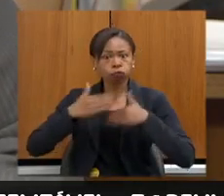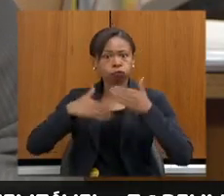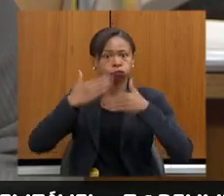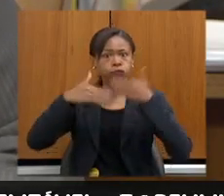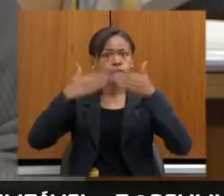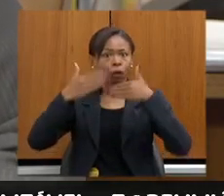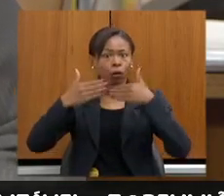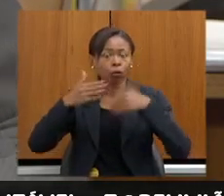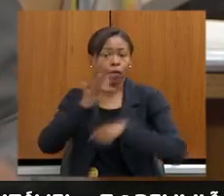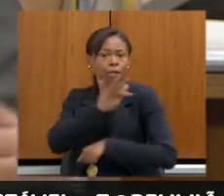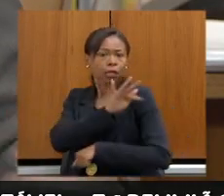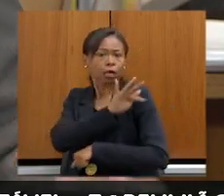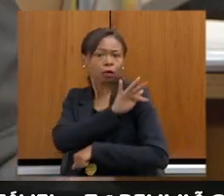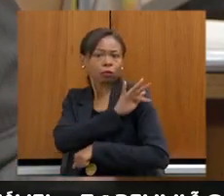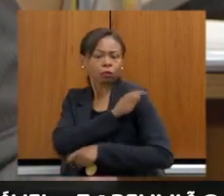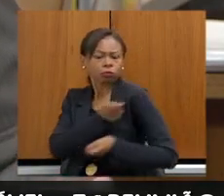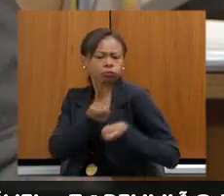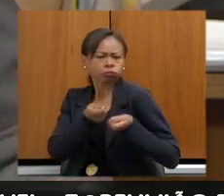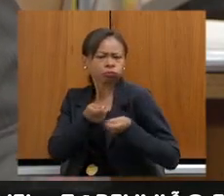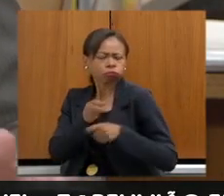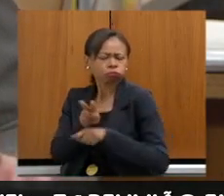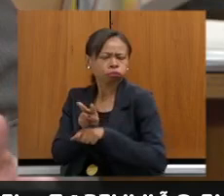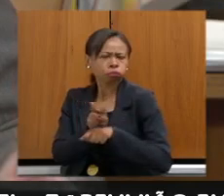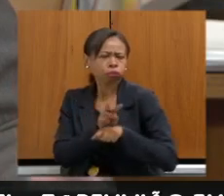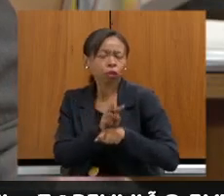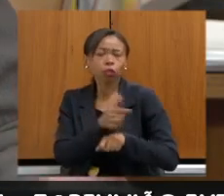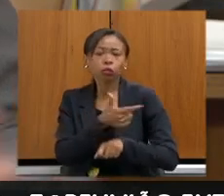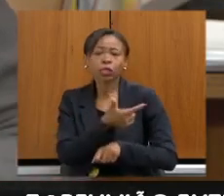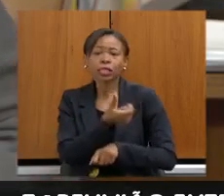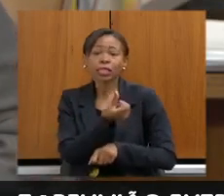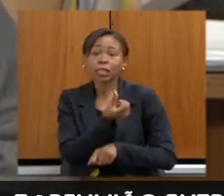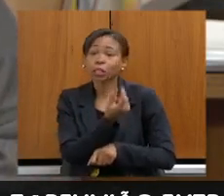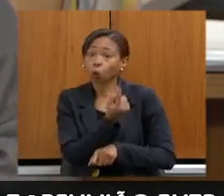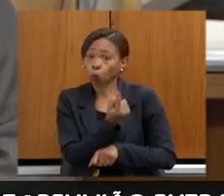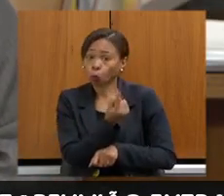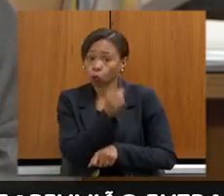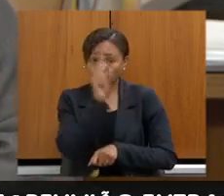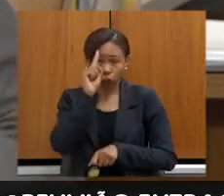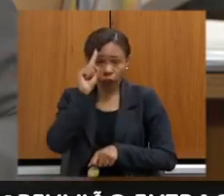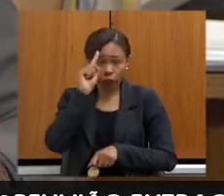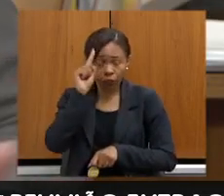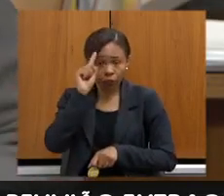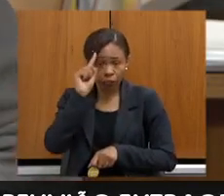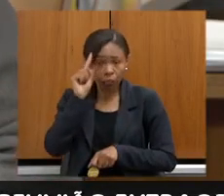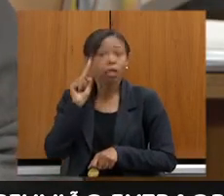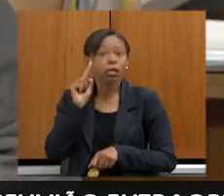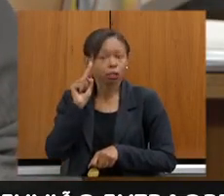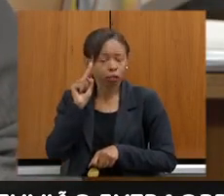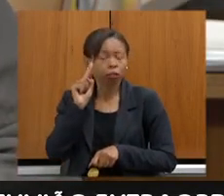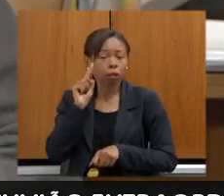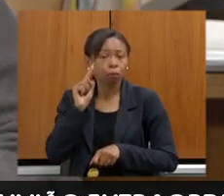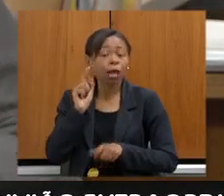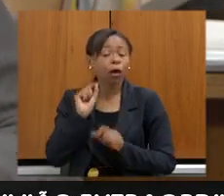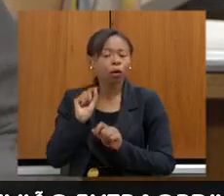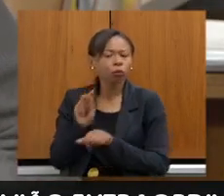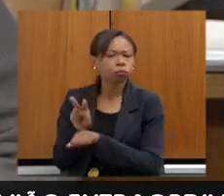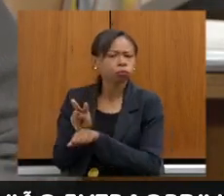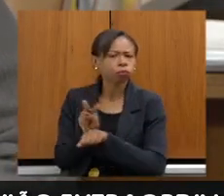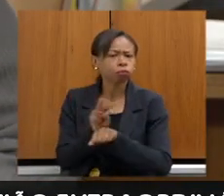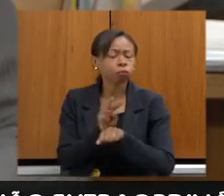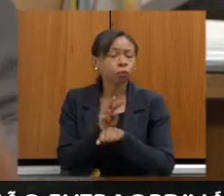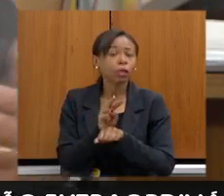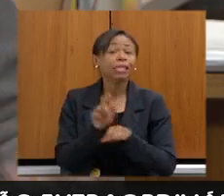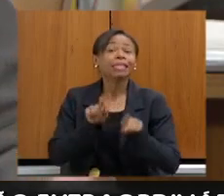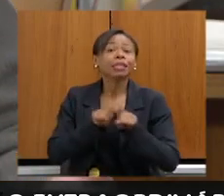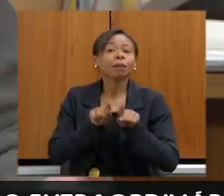fiscalização, passando de 271 dias para esse atendimento, esse fluxo de detecção da supressão vegetal até o atendimento em